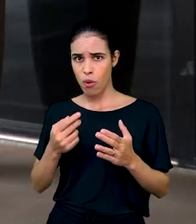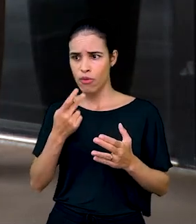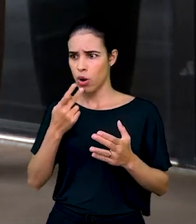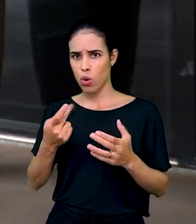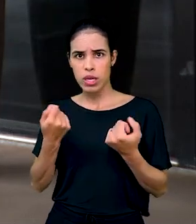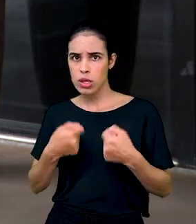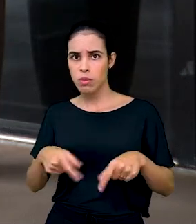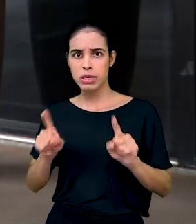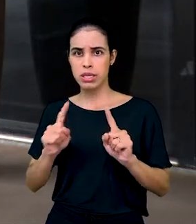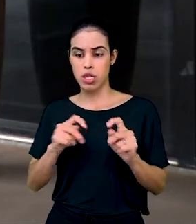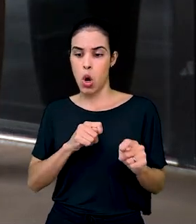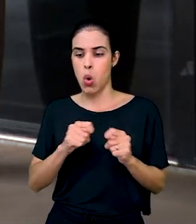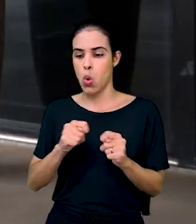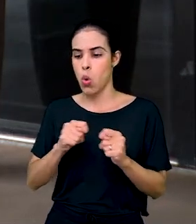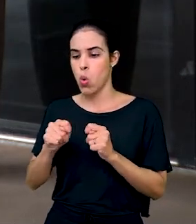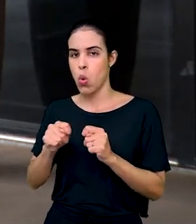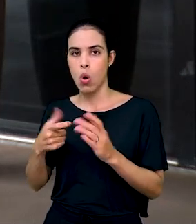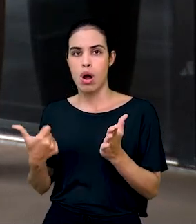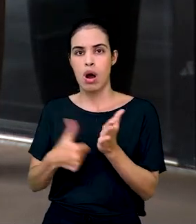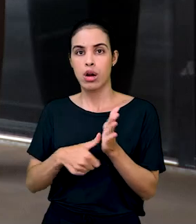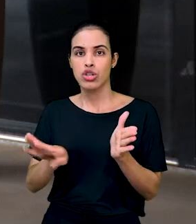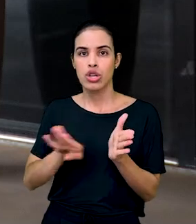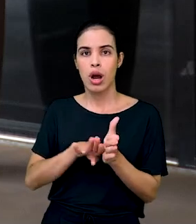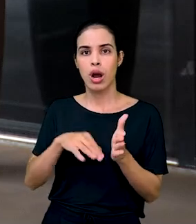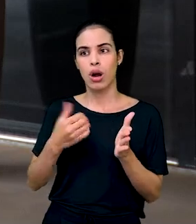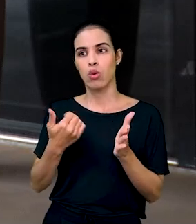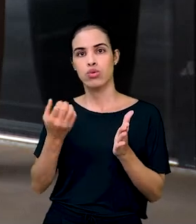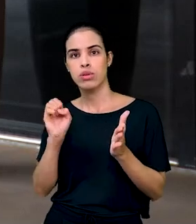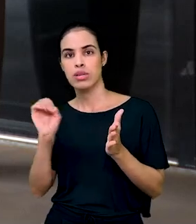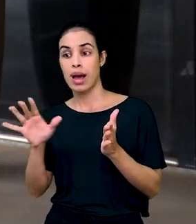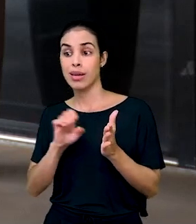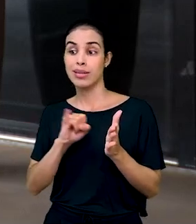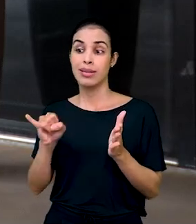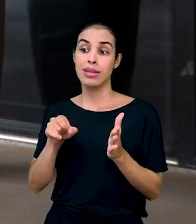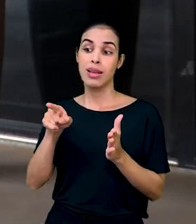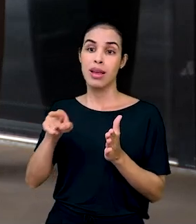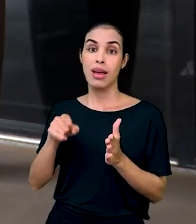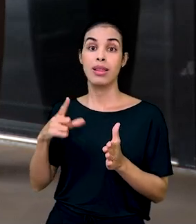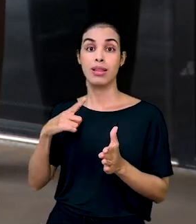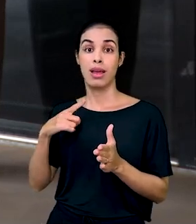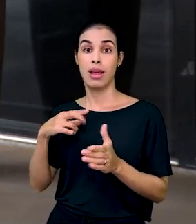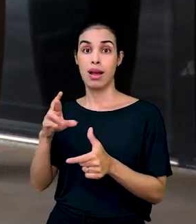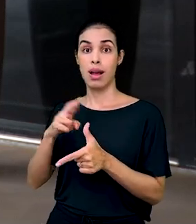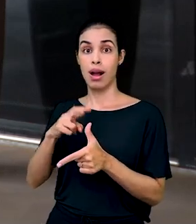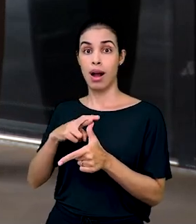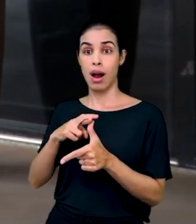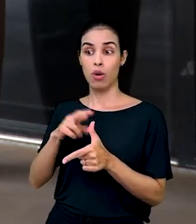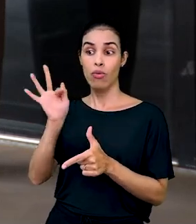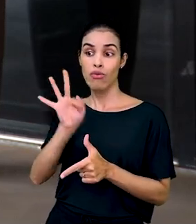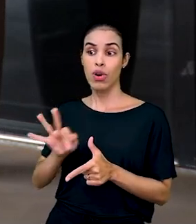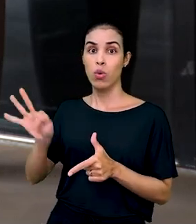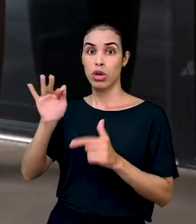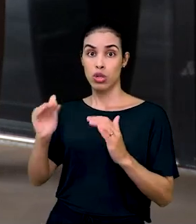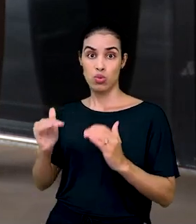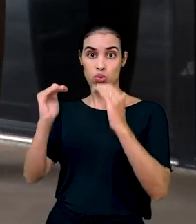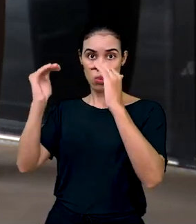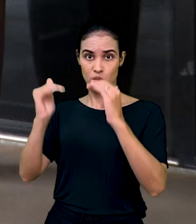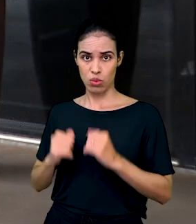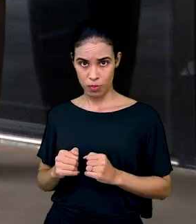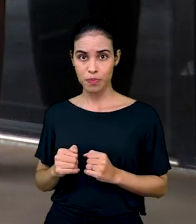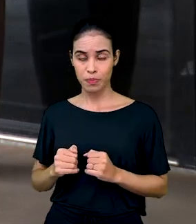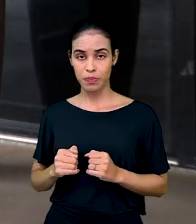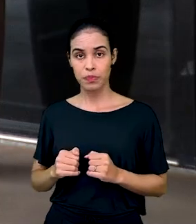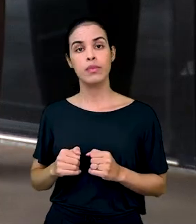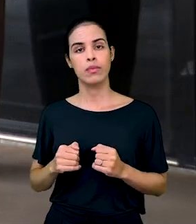dispensou a necessidade do controle de ponto para os cargos de nível superior, o que impediria a comprovação